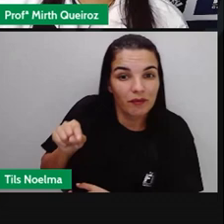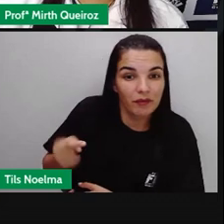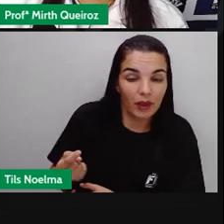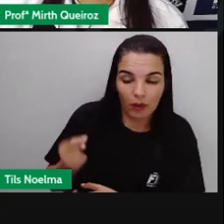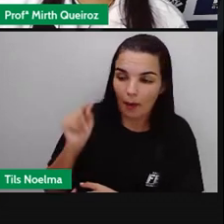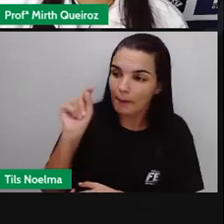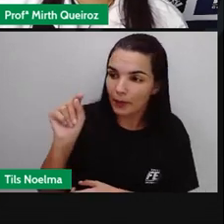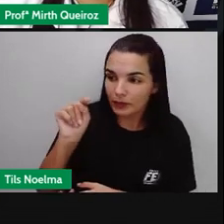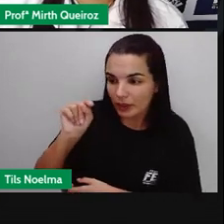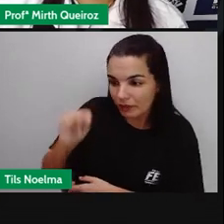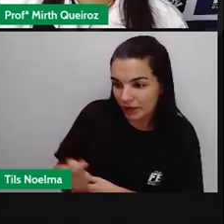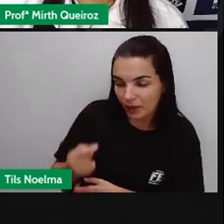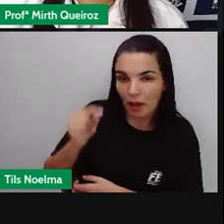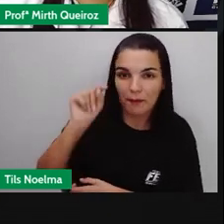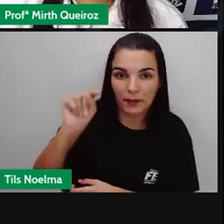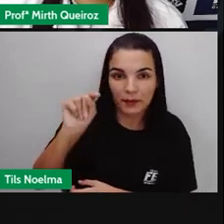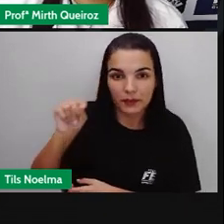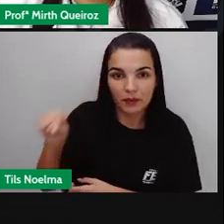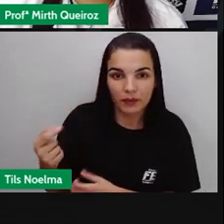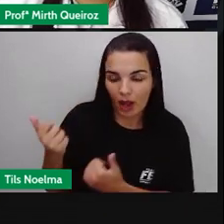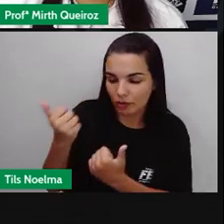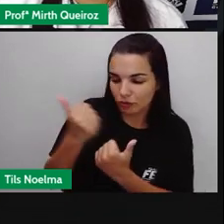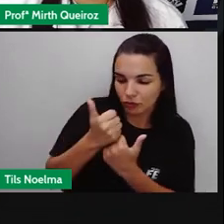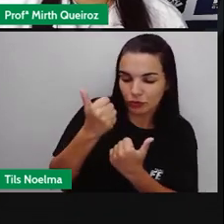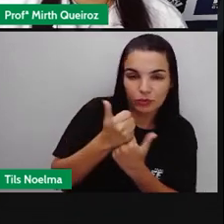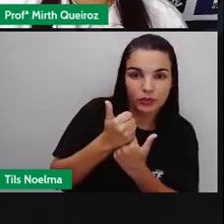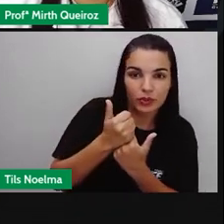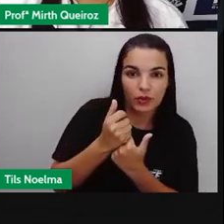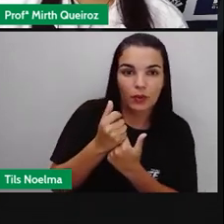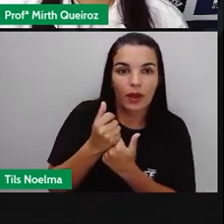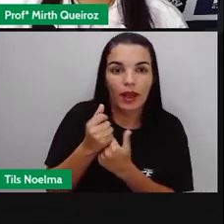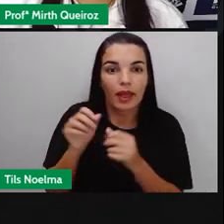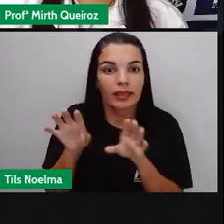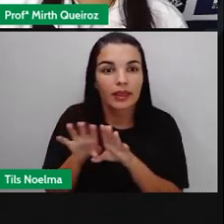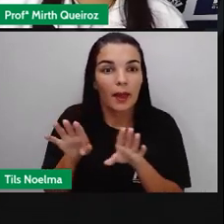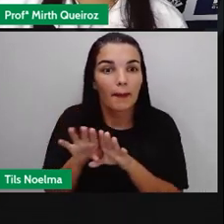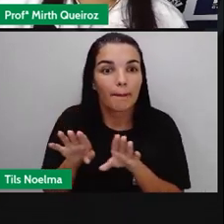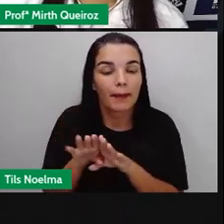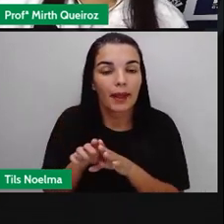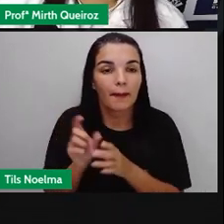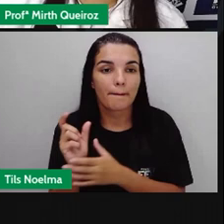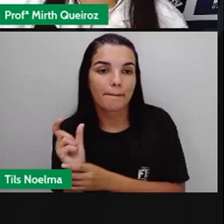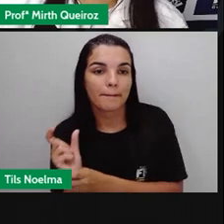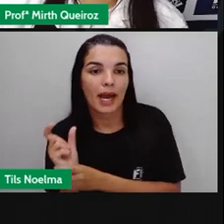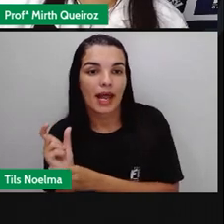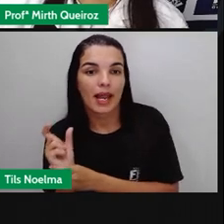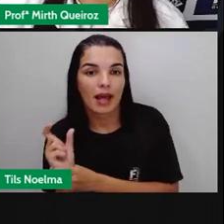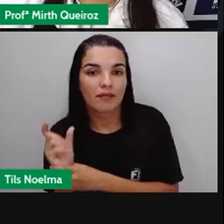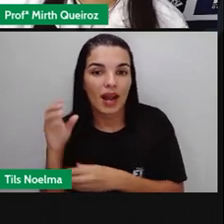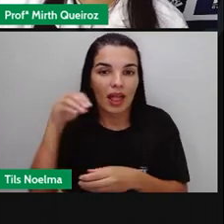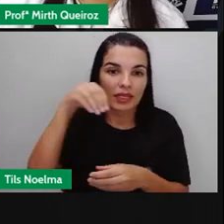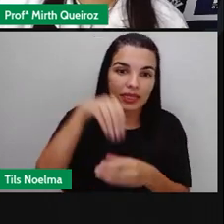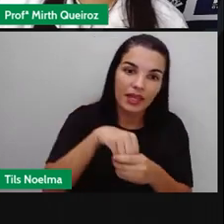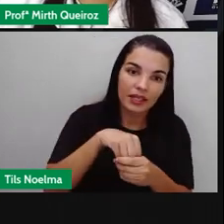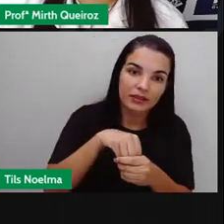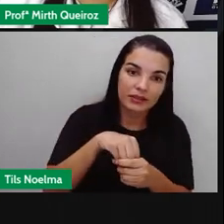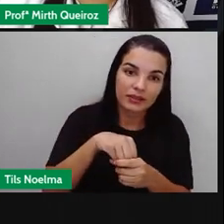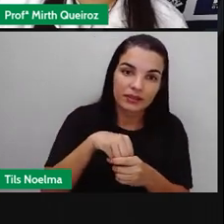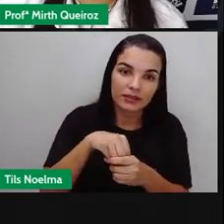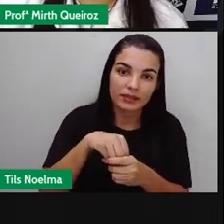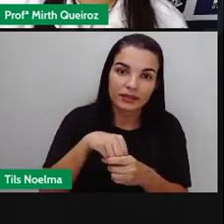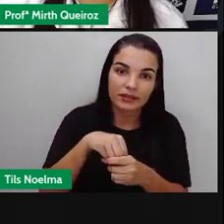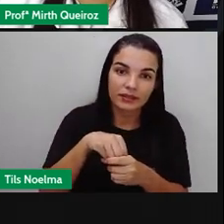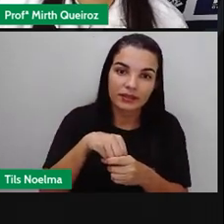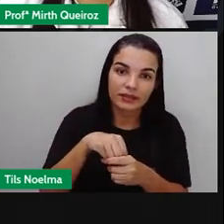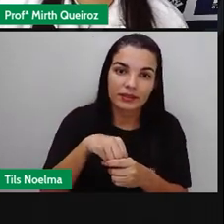para tentar substituir uma palavra dentro aí da frase. Os jovens têm